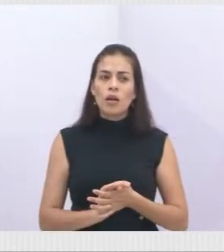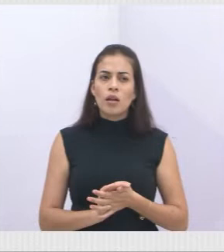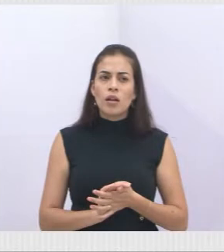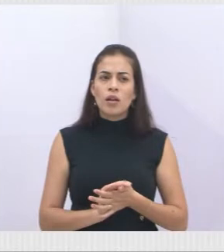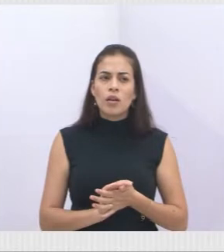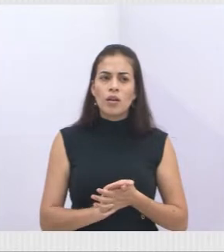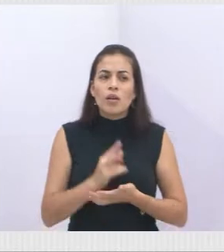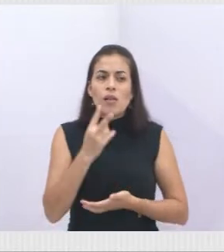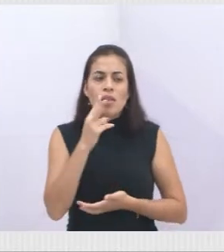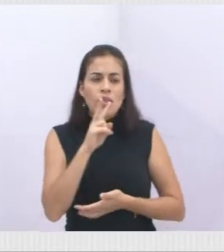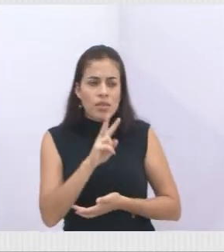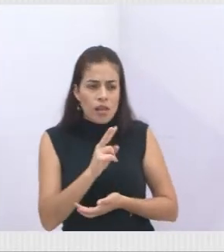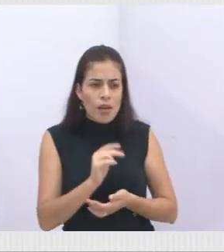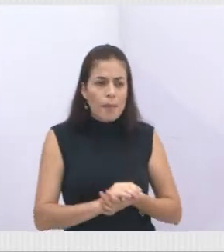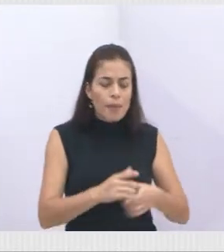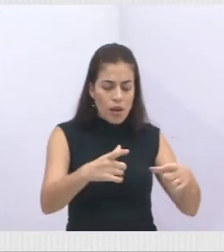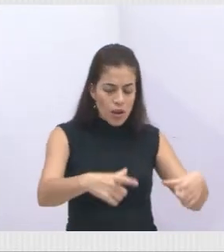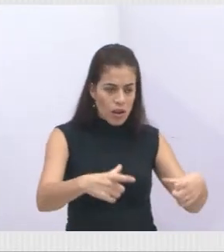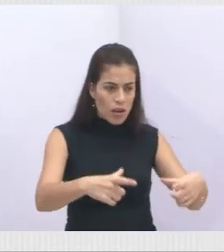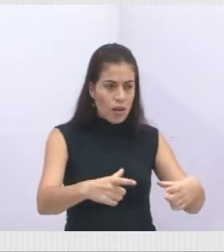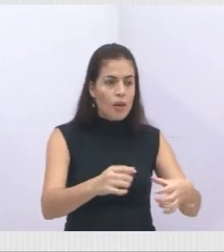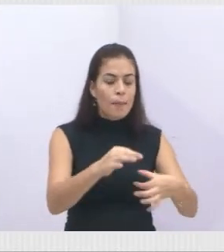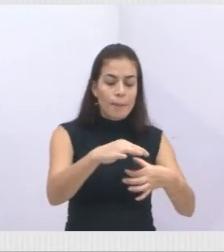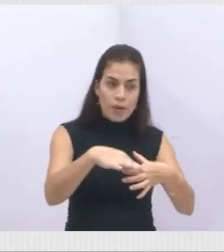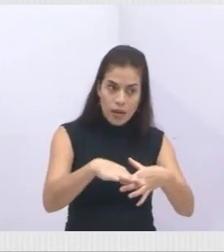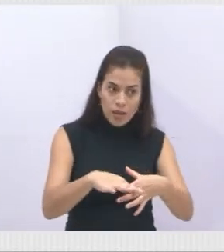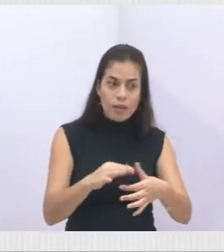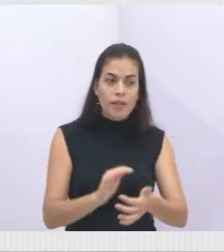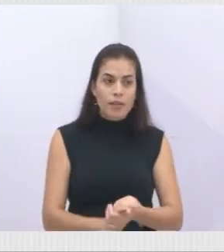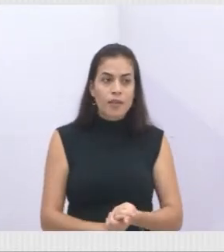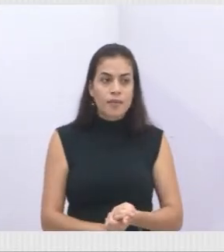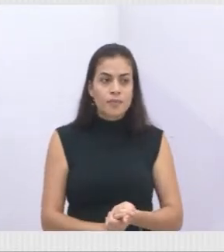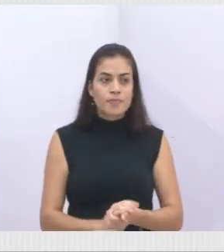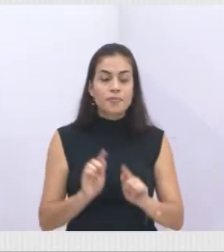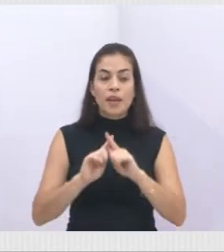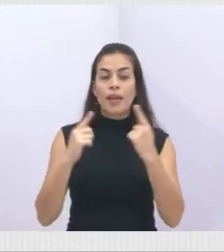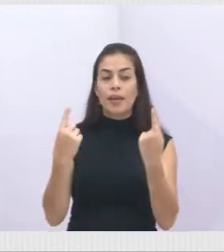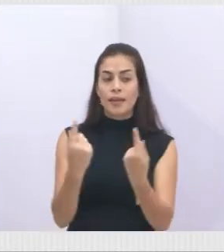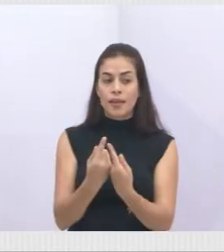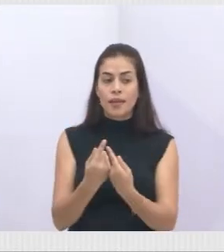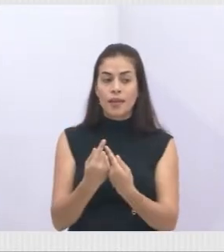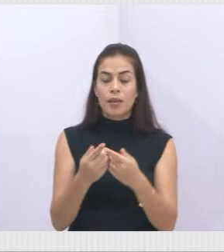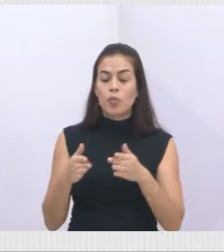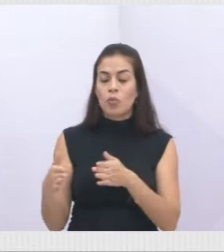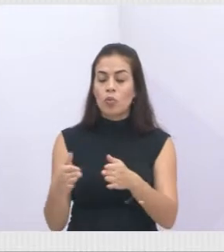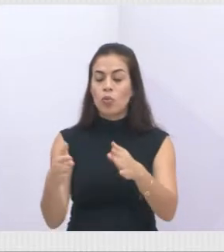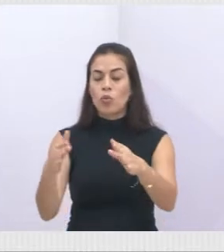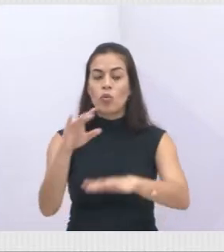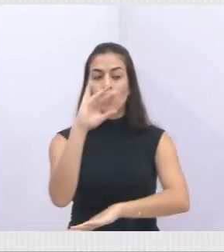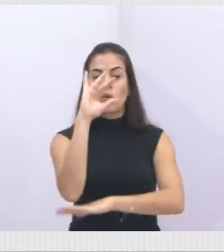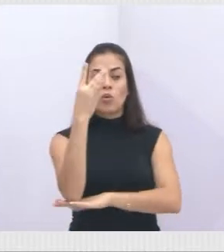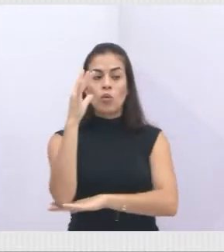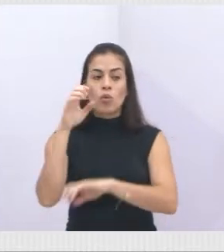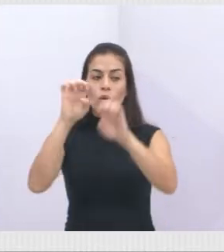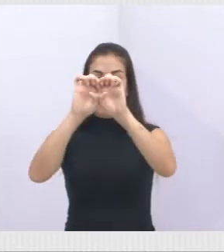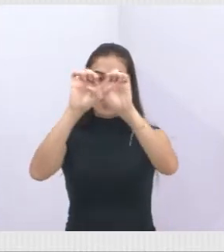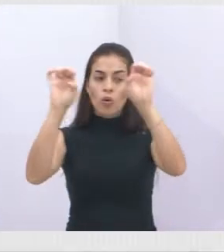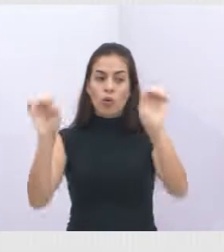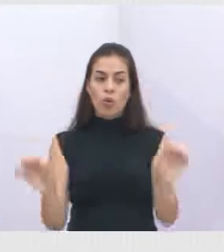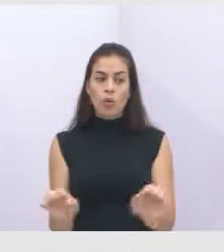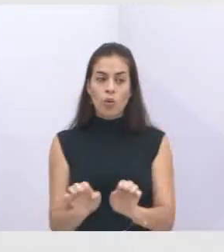das áreas, a equipe do corredor ecológico faz o serviço de campo, eles vão visitando as